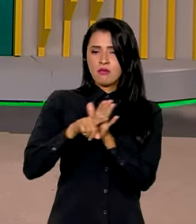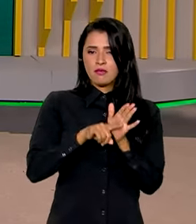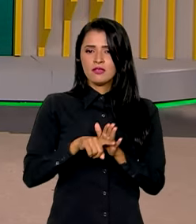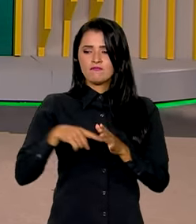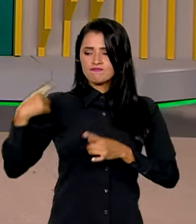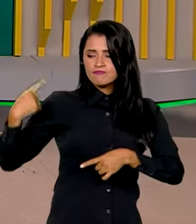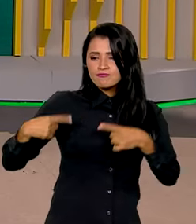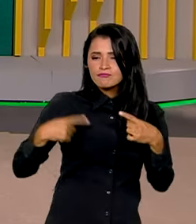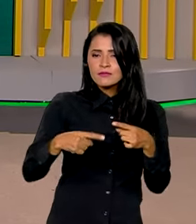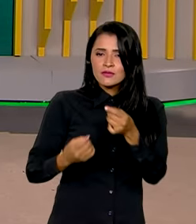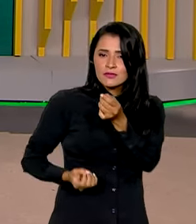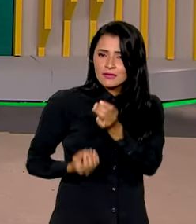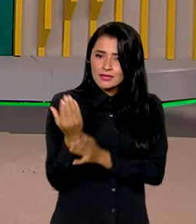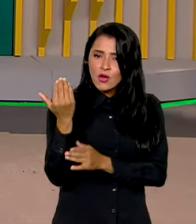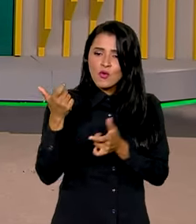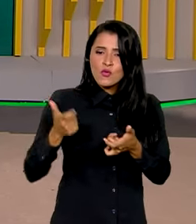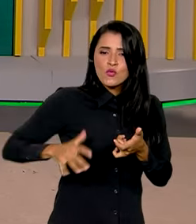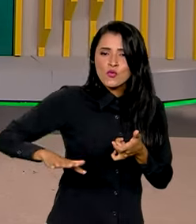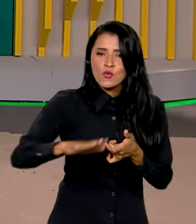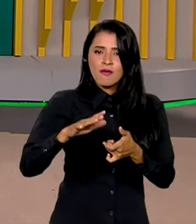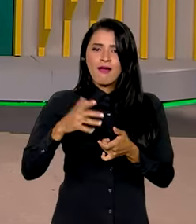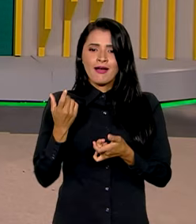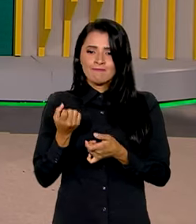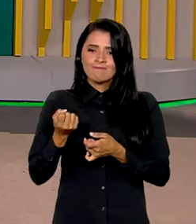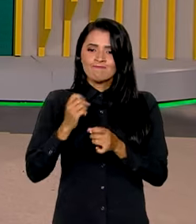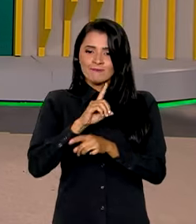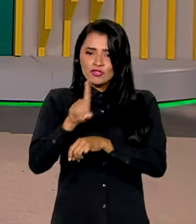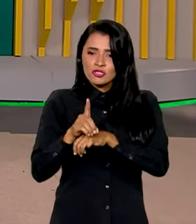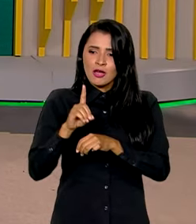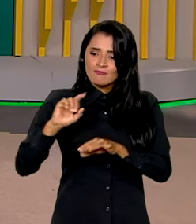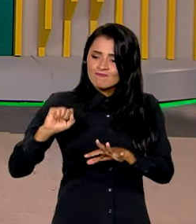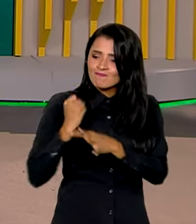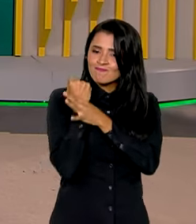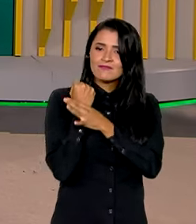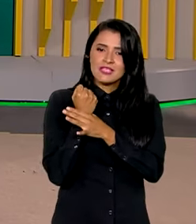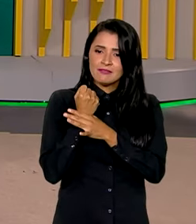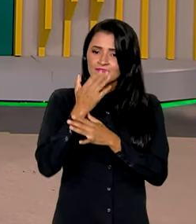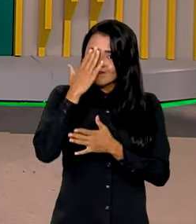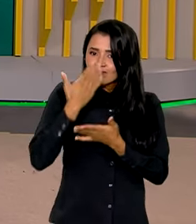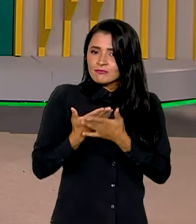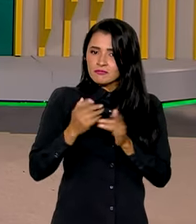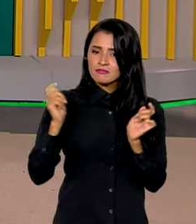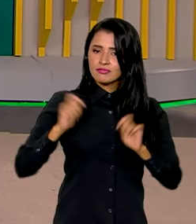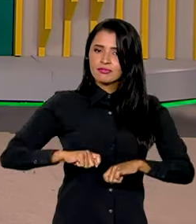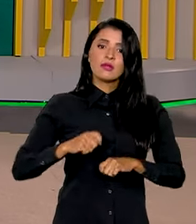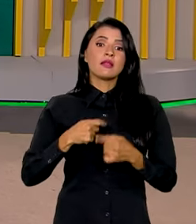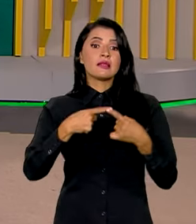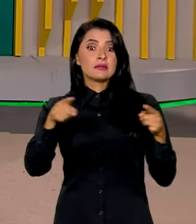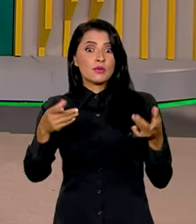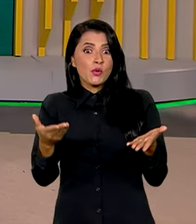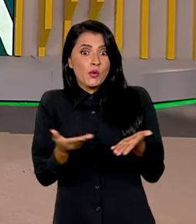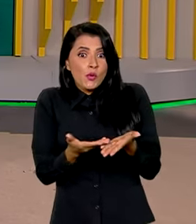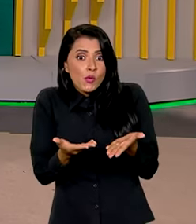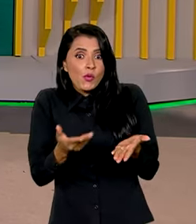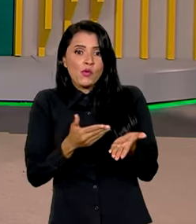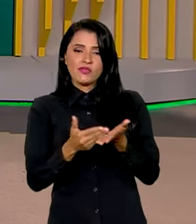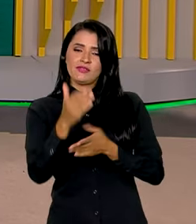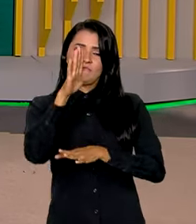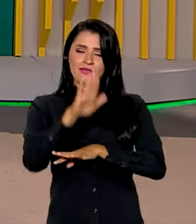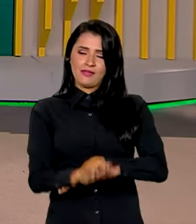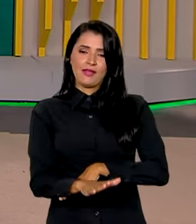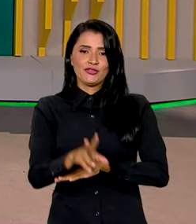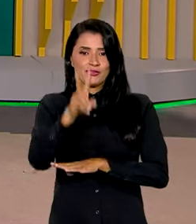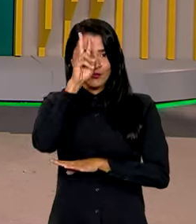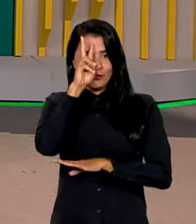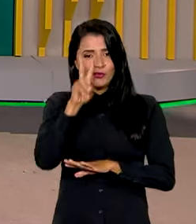debater a construção de um ambiente digital mais seguro e confiável. O lançamento aconteceu no início da tarde desta